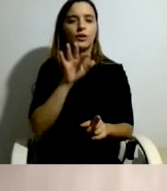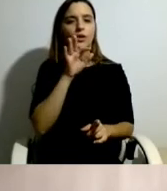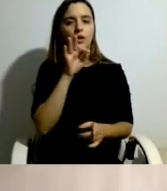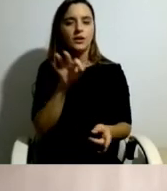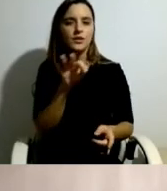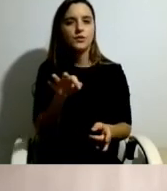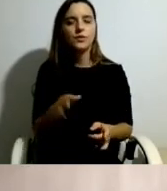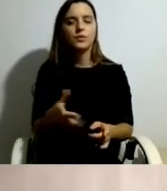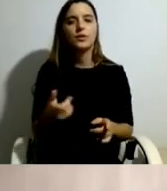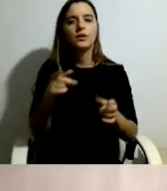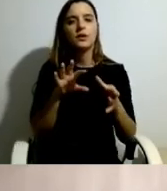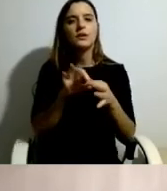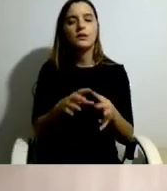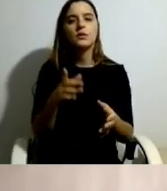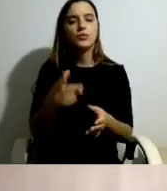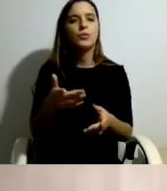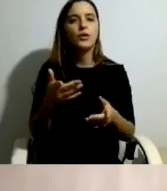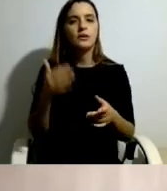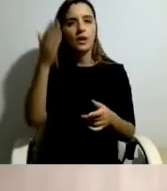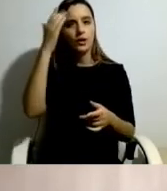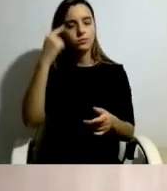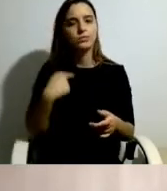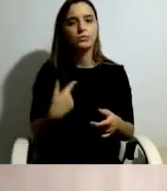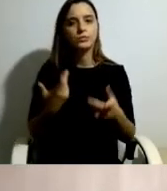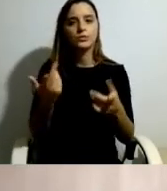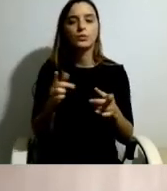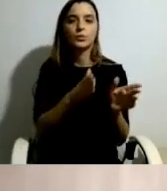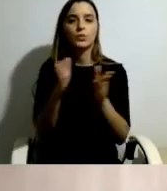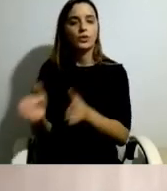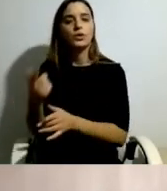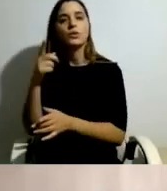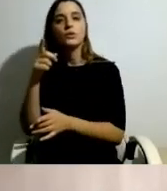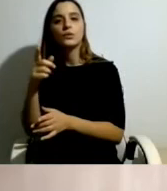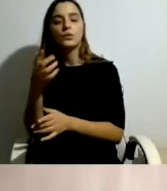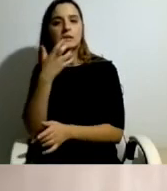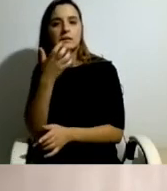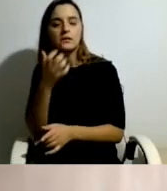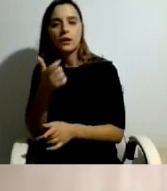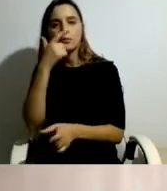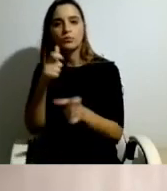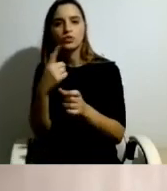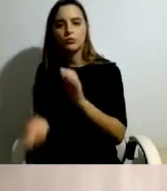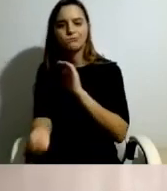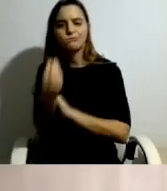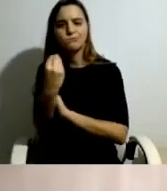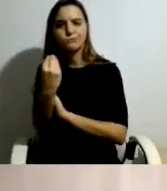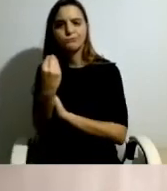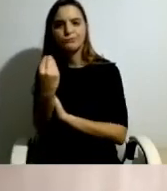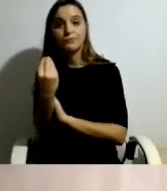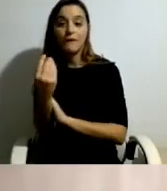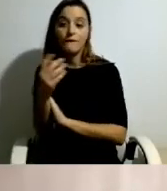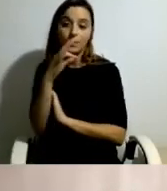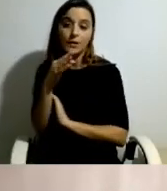pessoa com deficiência. Por outro lado, a insegurança face à entrada de pessoas estranhas na intimidade da família